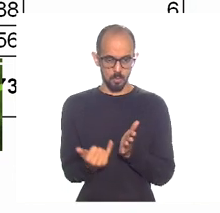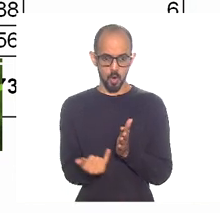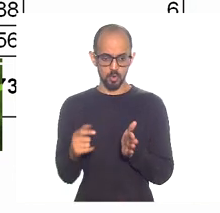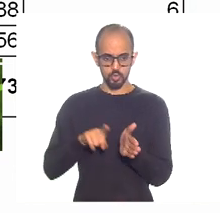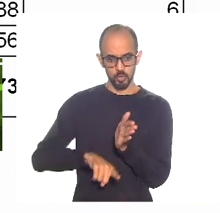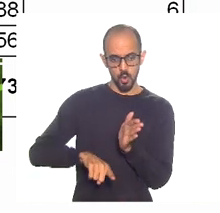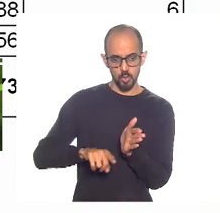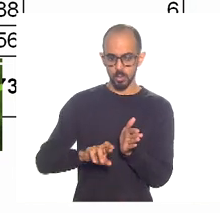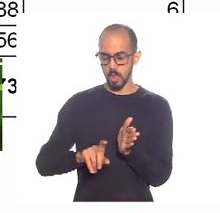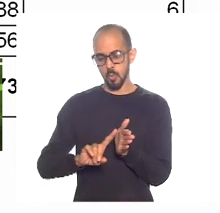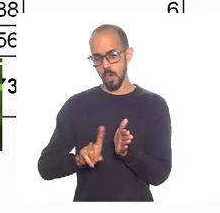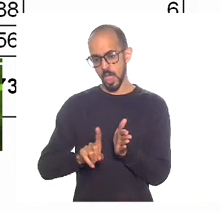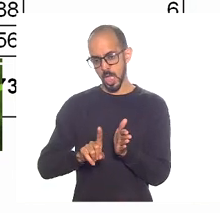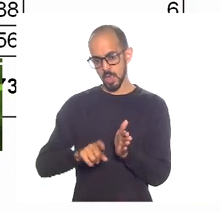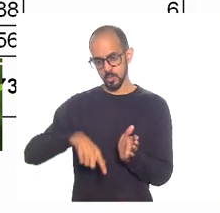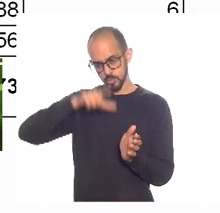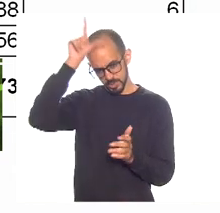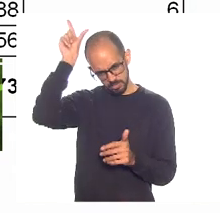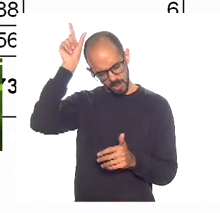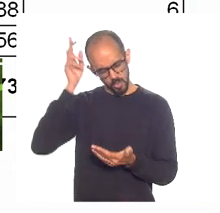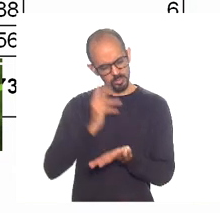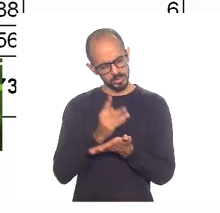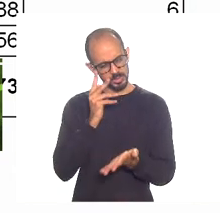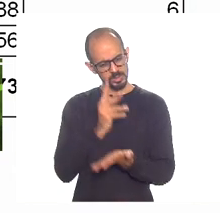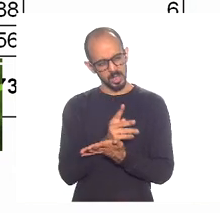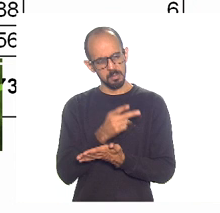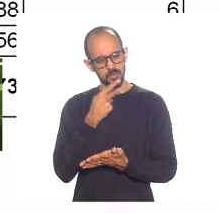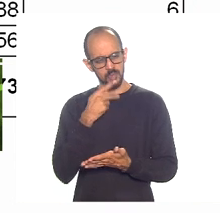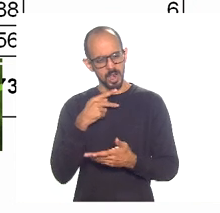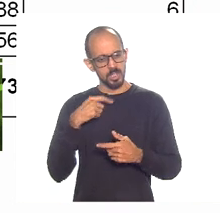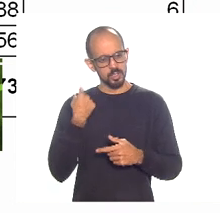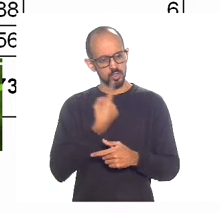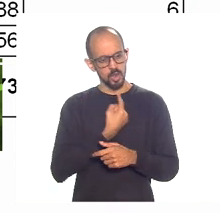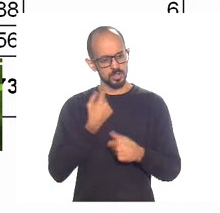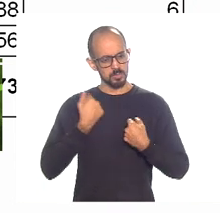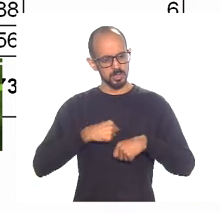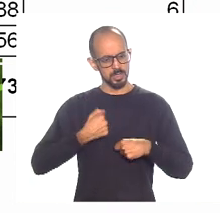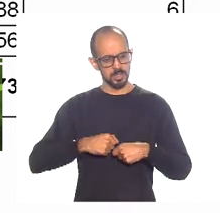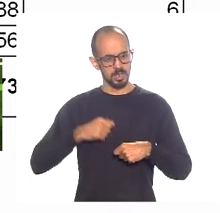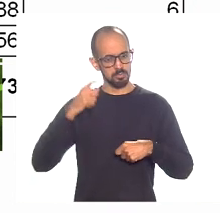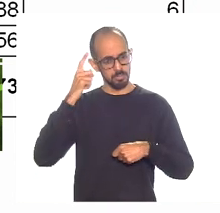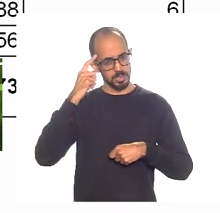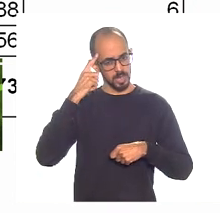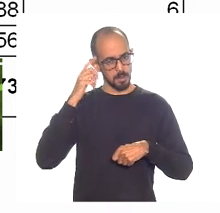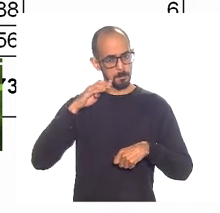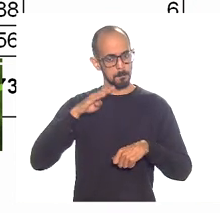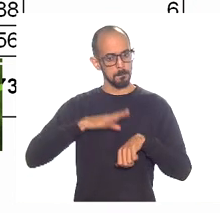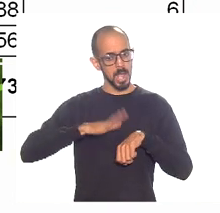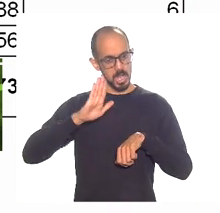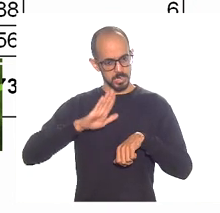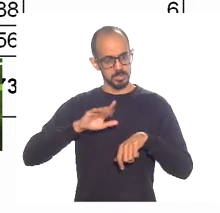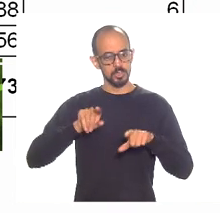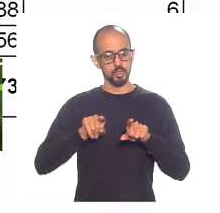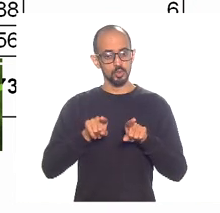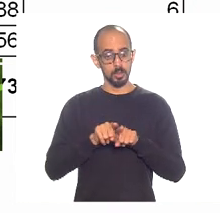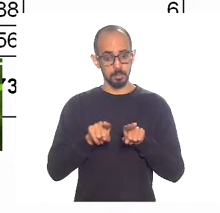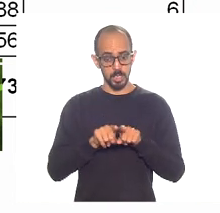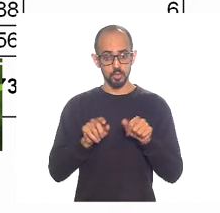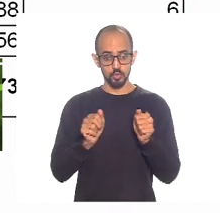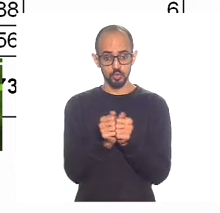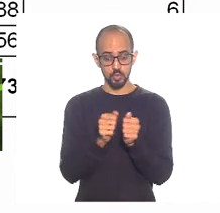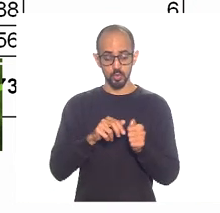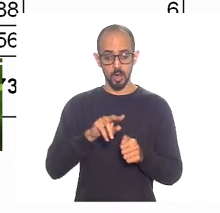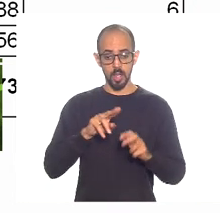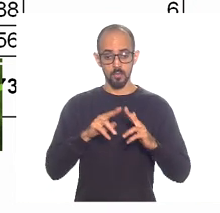corretamente tem falado isso, é que a gente precisa ter mais racionalidade. Nós vamos estar fazendo esse ano, junto com a FRJ e a